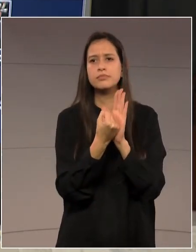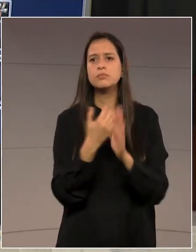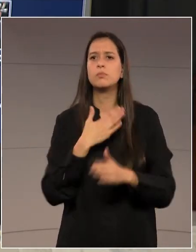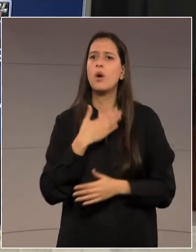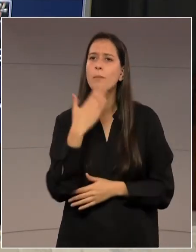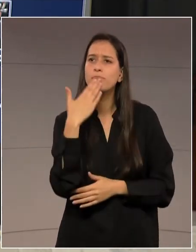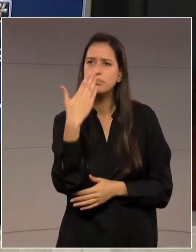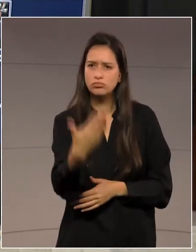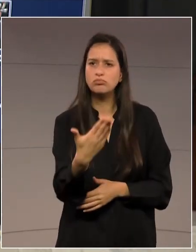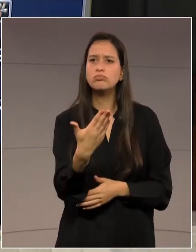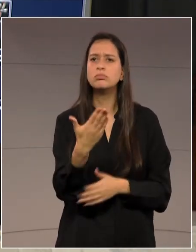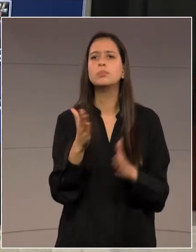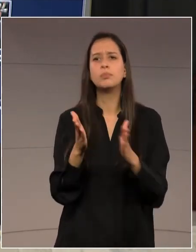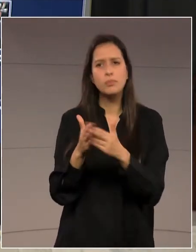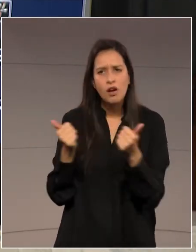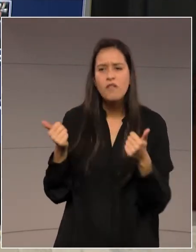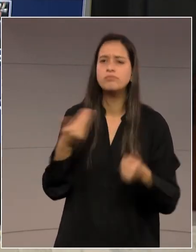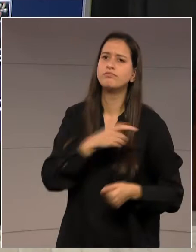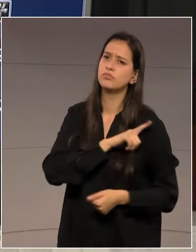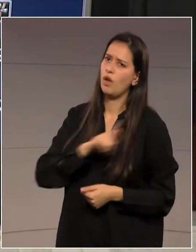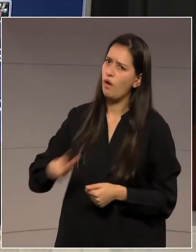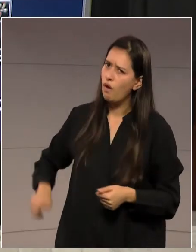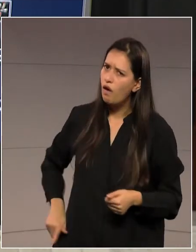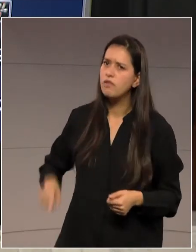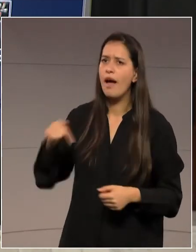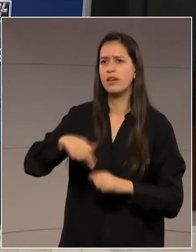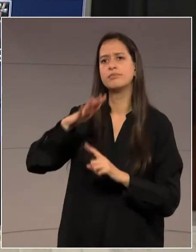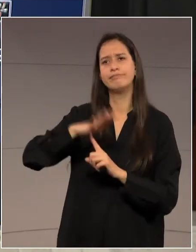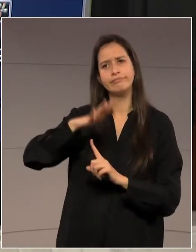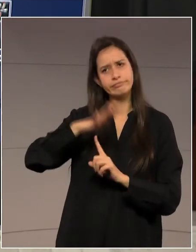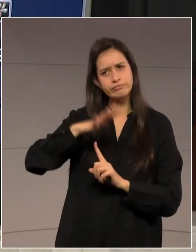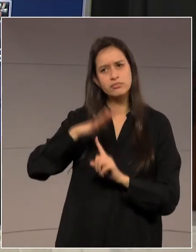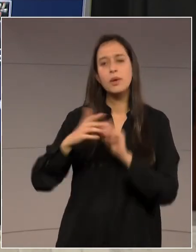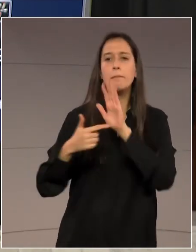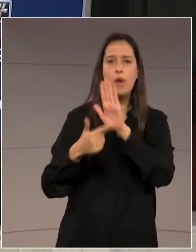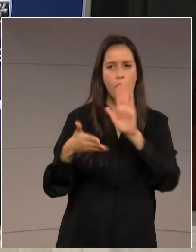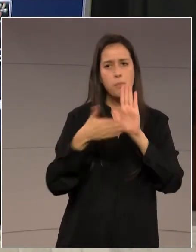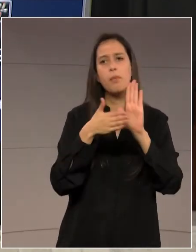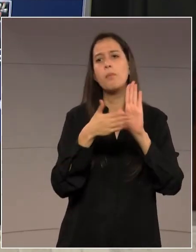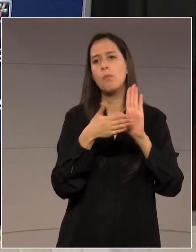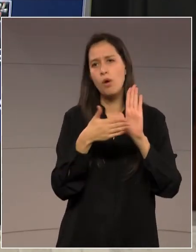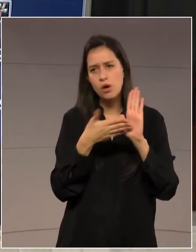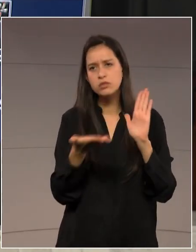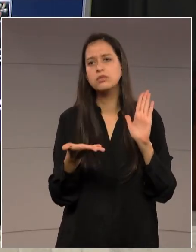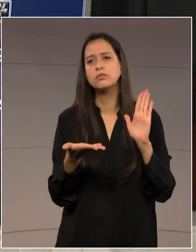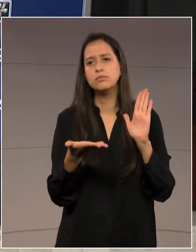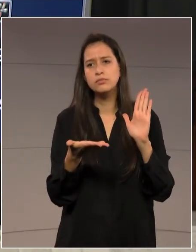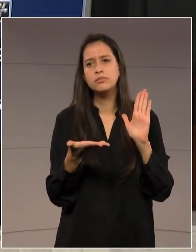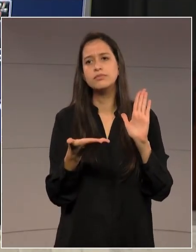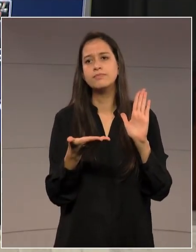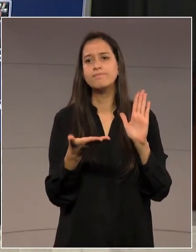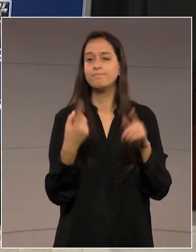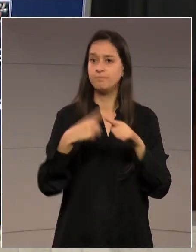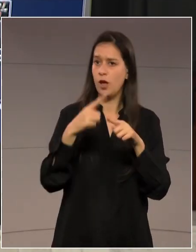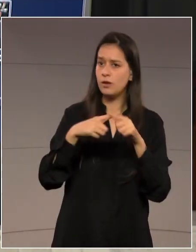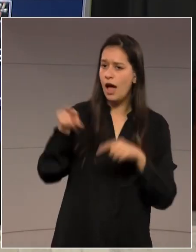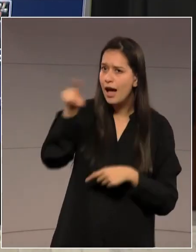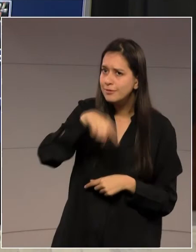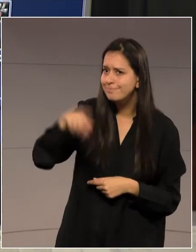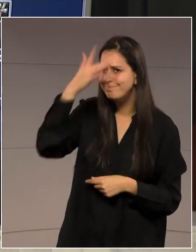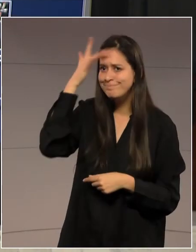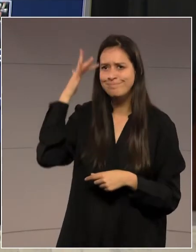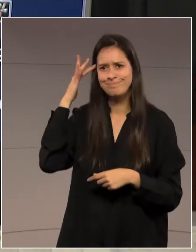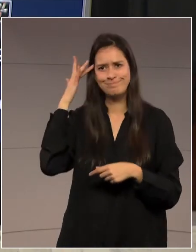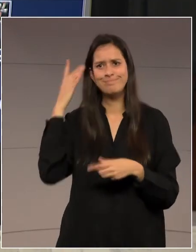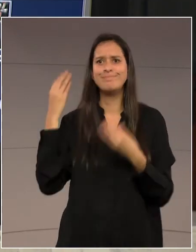apelo ao governo do Estado para que apresente uma proposta. Aliás, os servidores já apresentaram e está protocolada